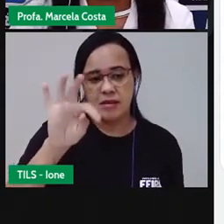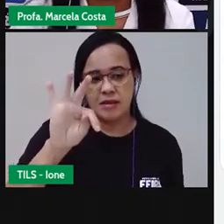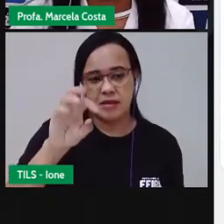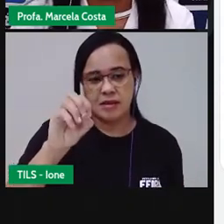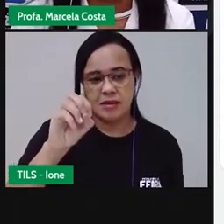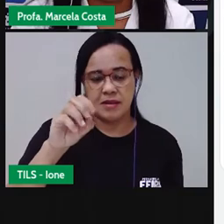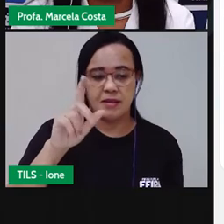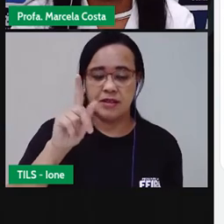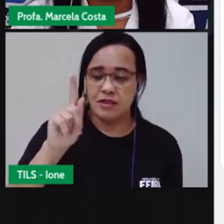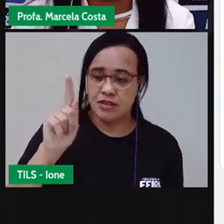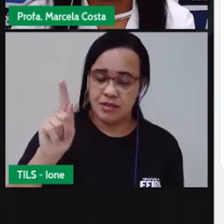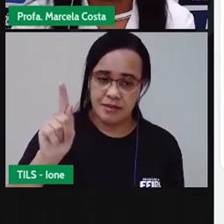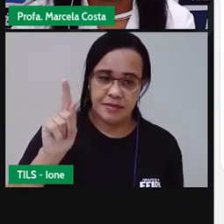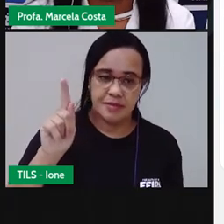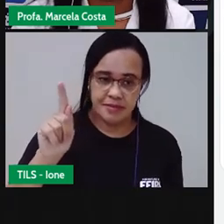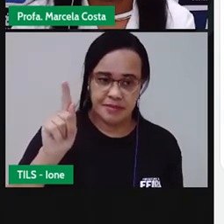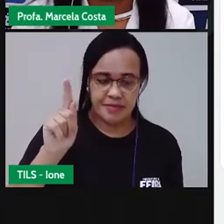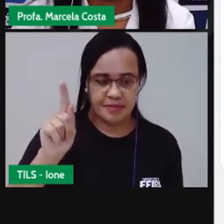Letra G.